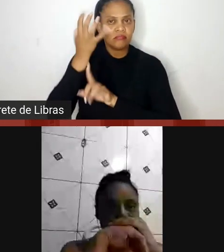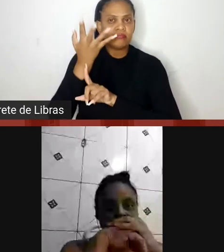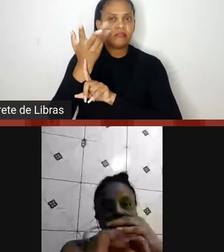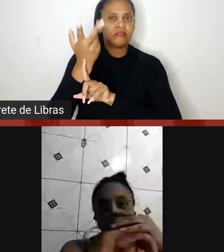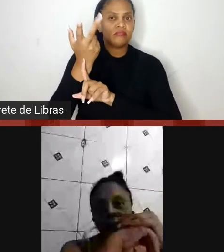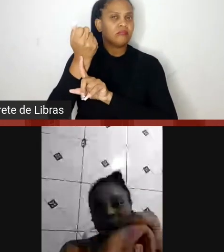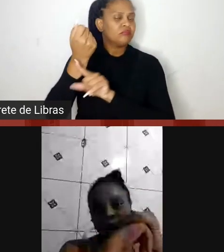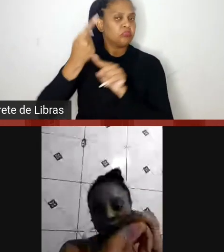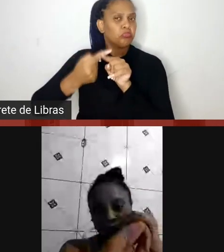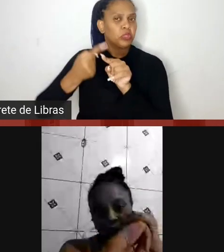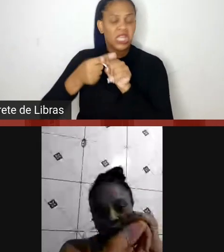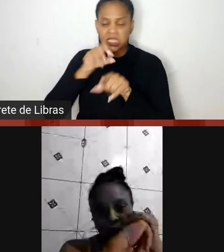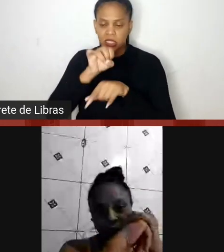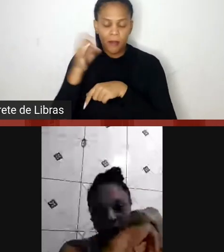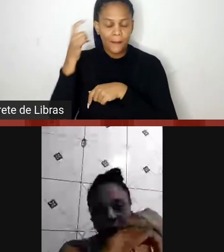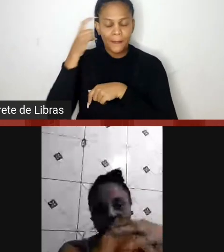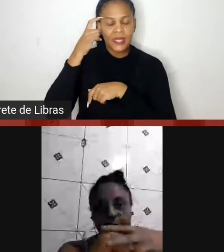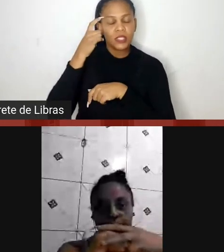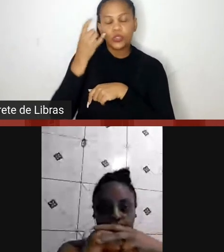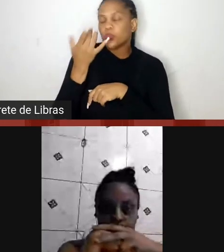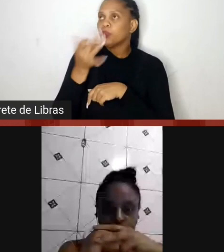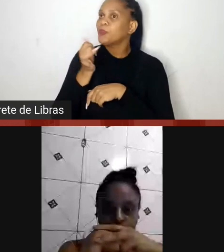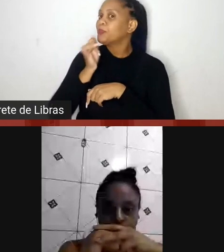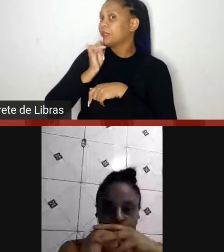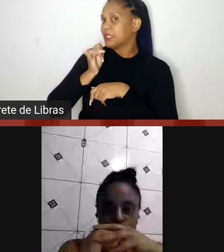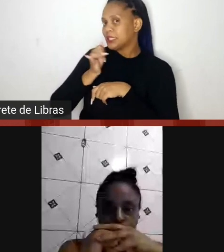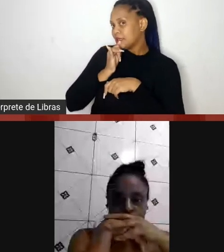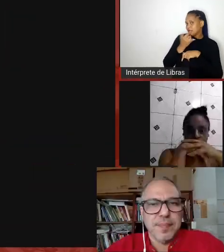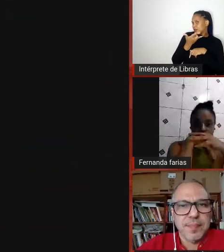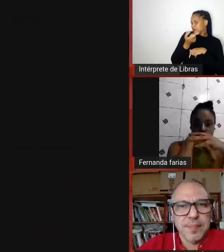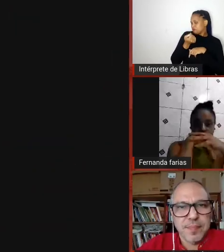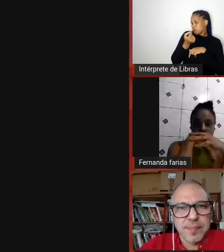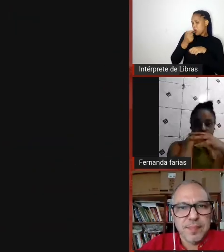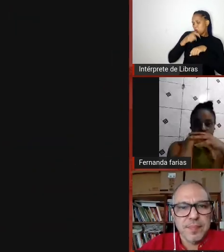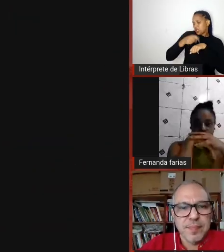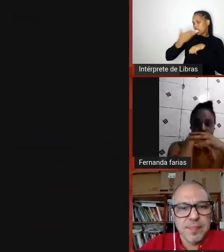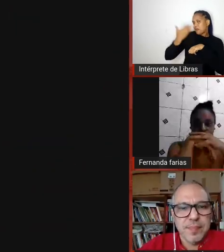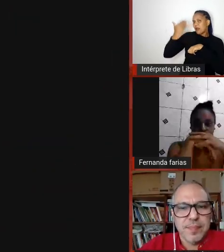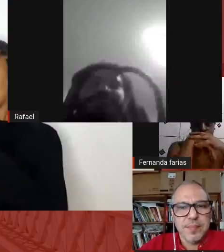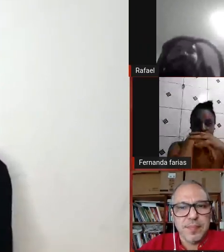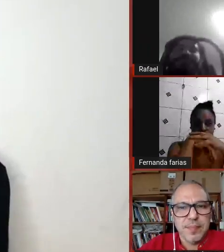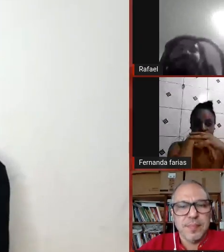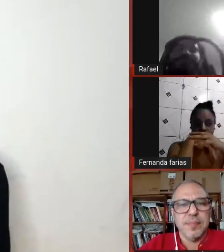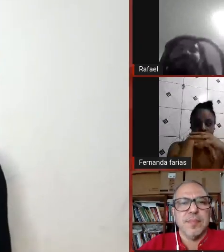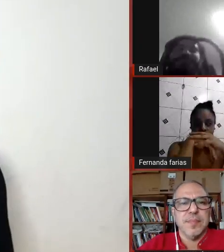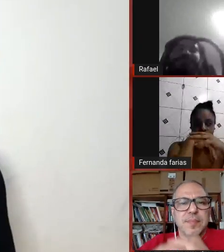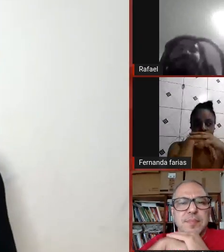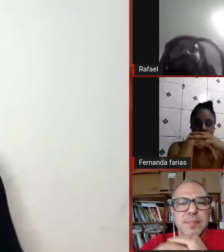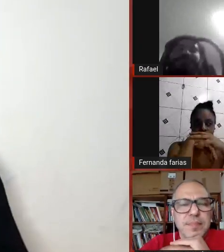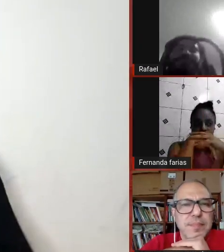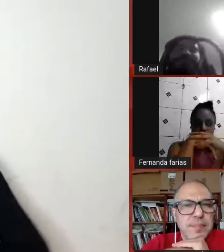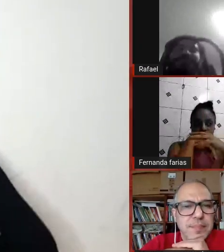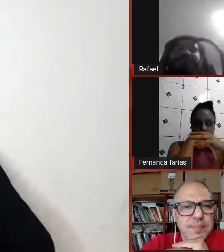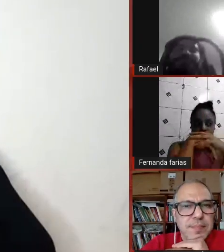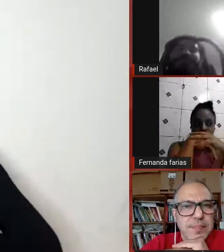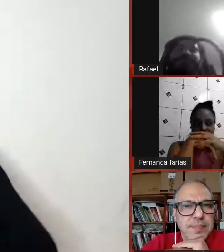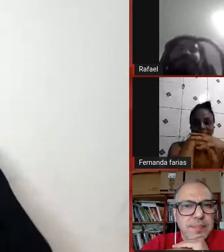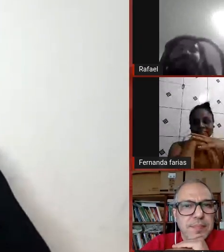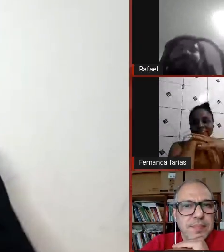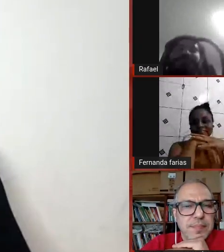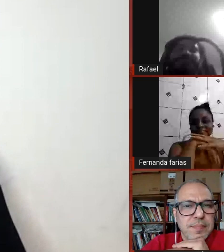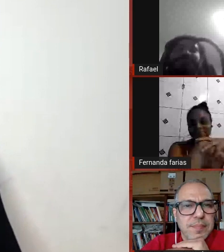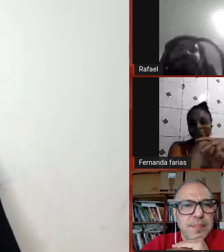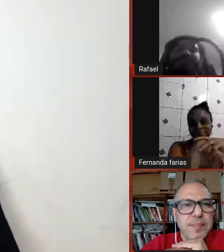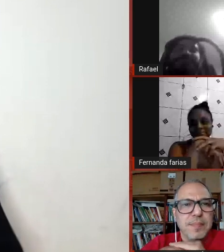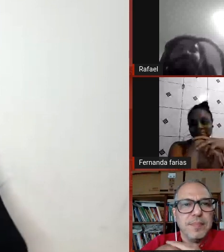Pensando, por exemplo, há pouco tempo atrás, isso é até um pouco de um desabafo, né, há pouco tempo atrás eu